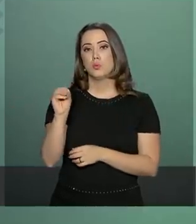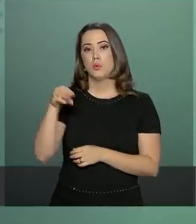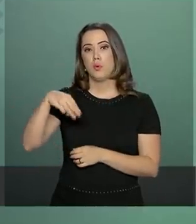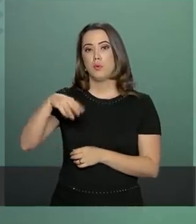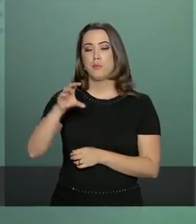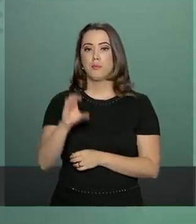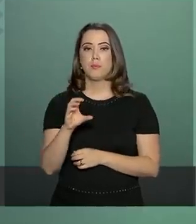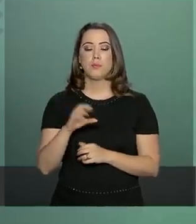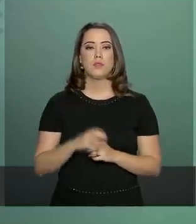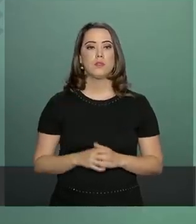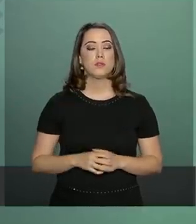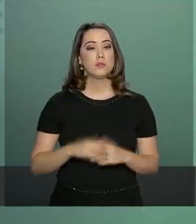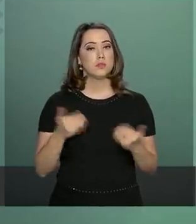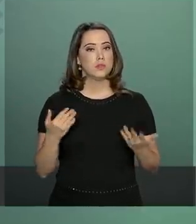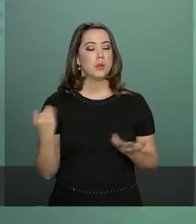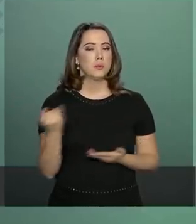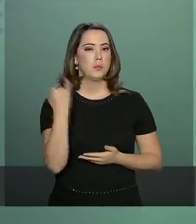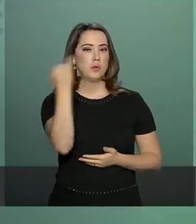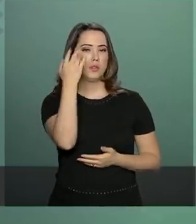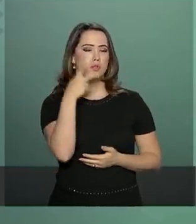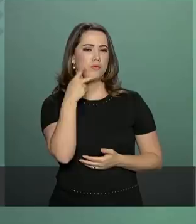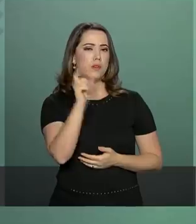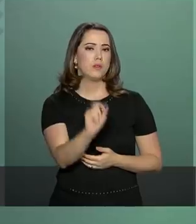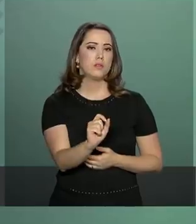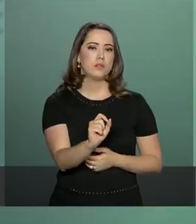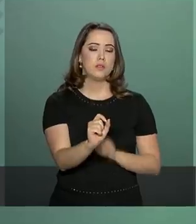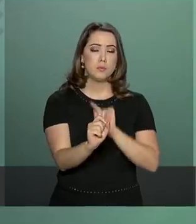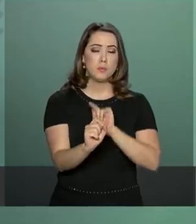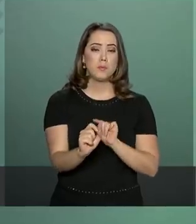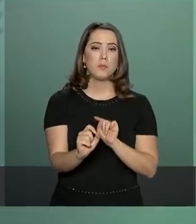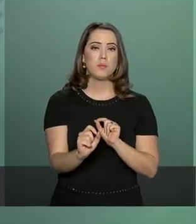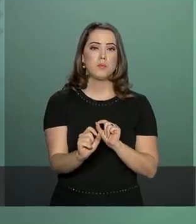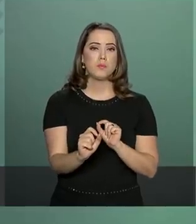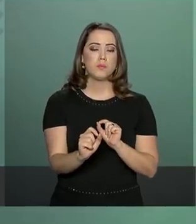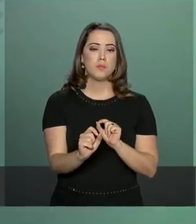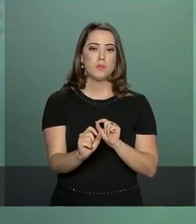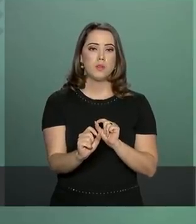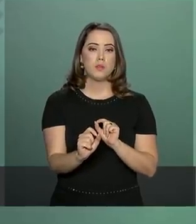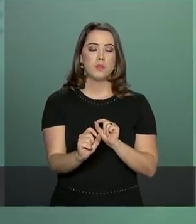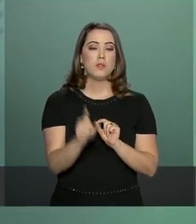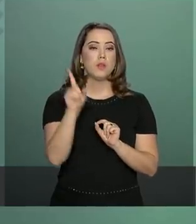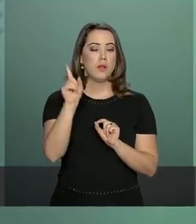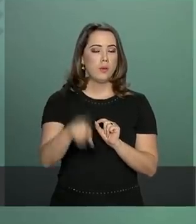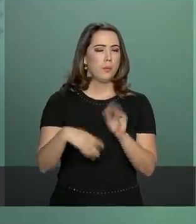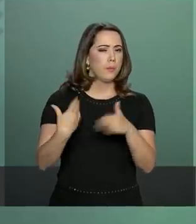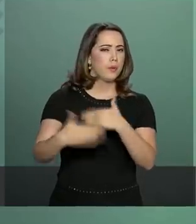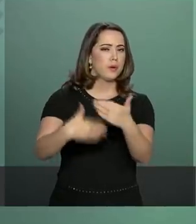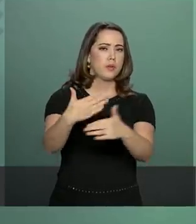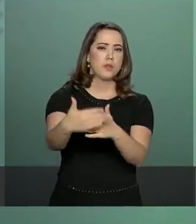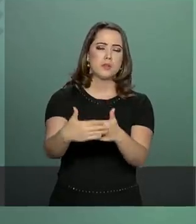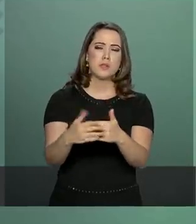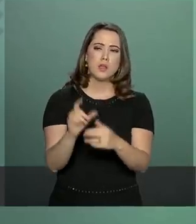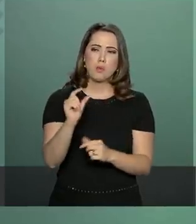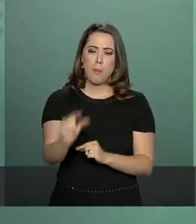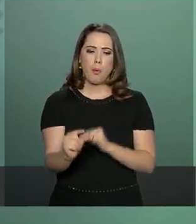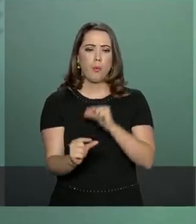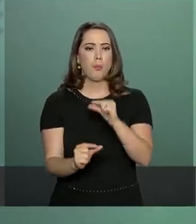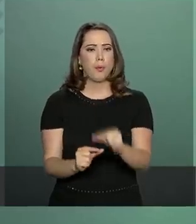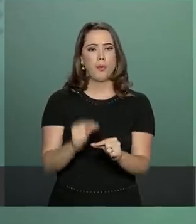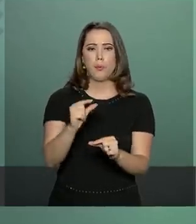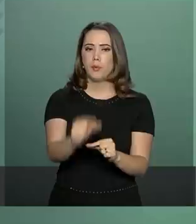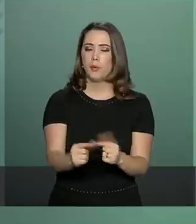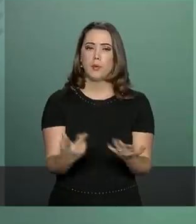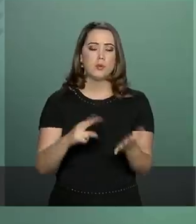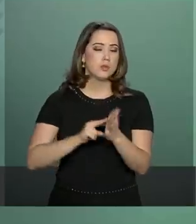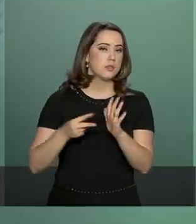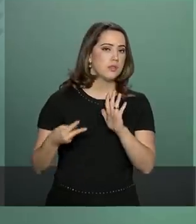Comércio. É importante ressaltar, destacar, que se trata de um processo paulatino, não